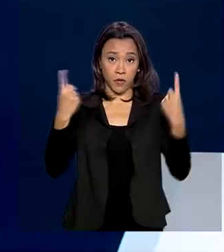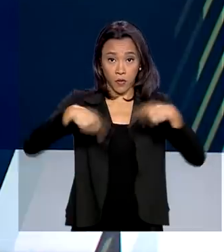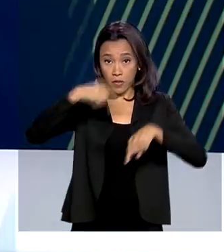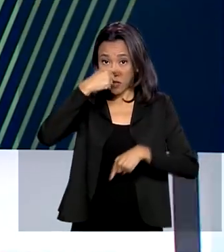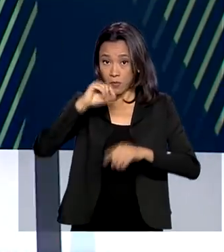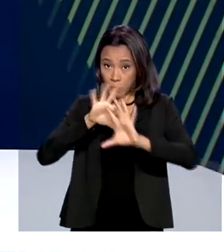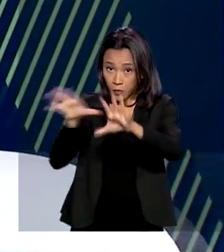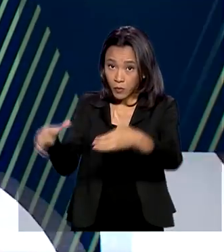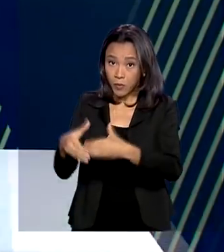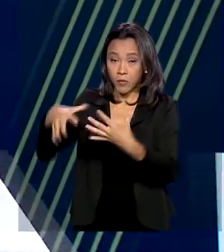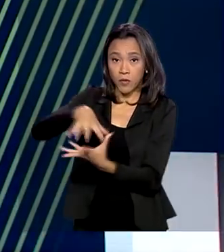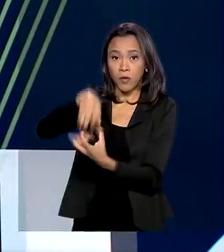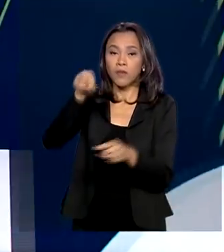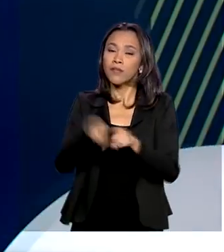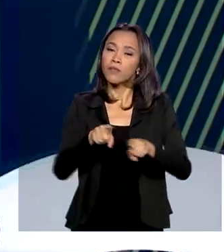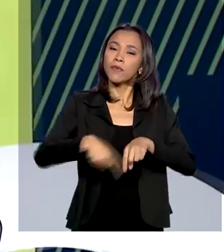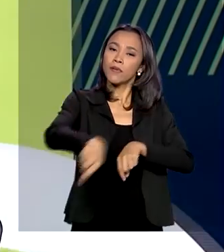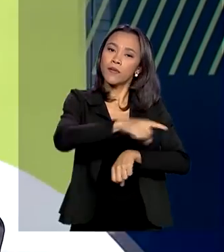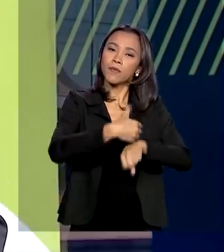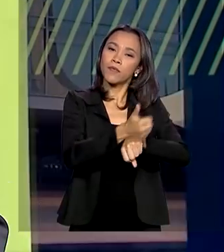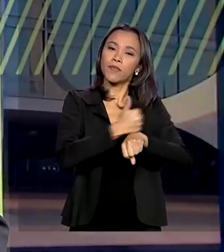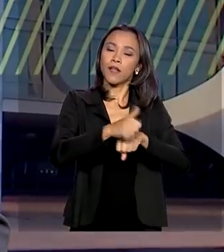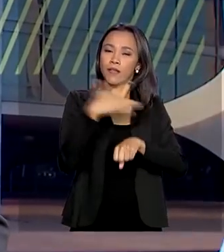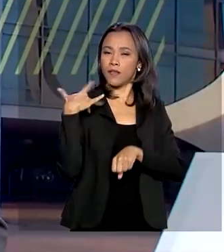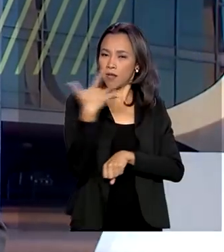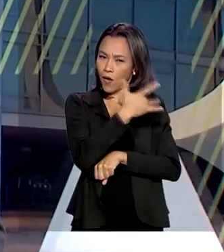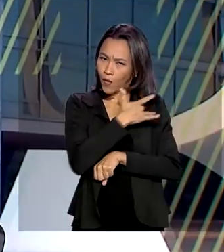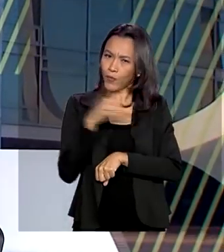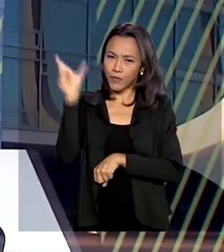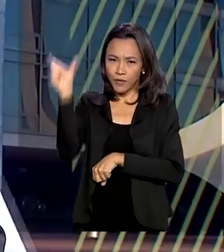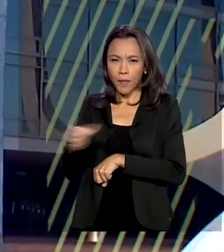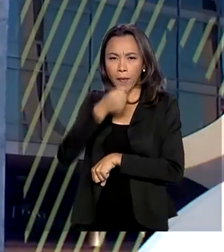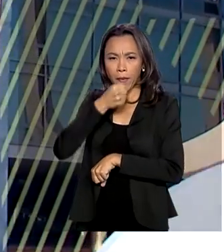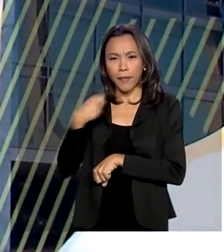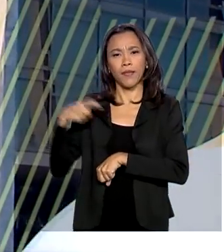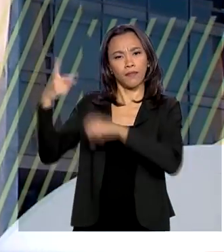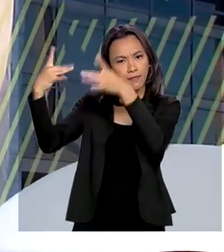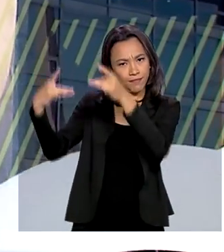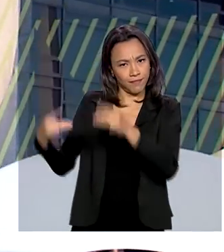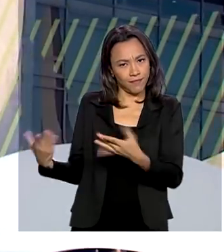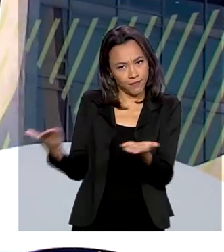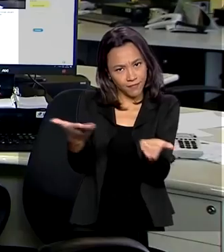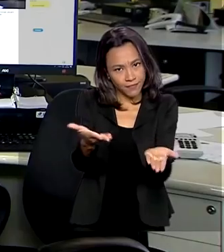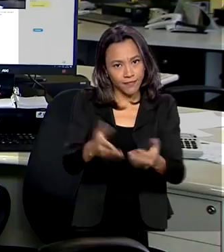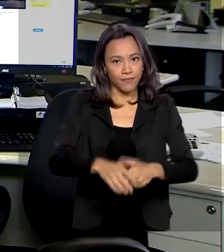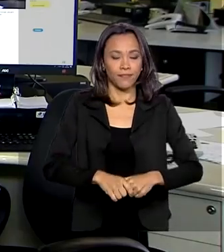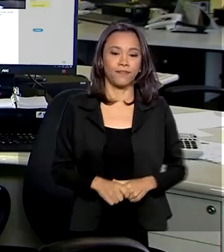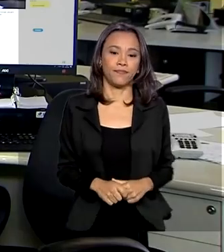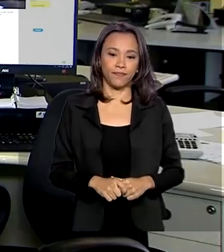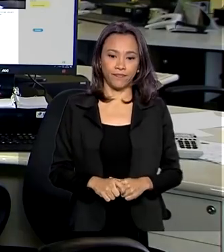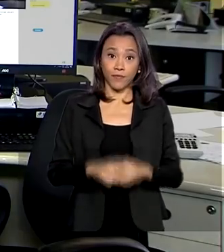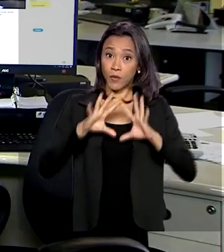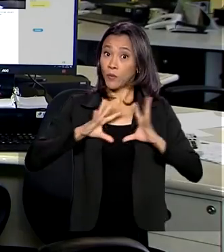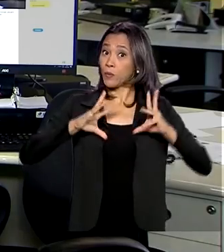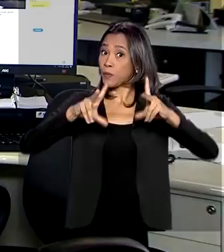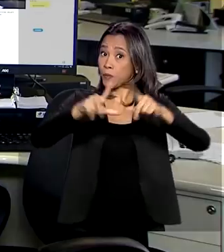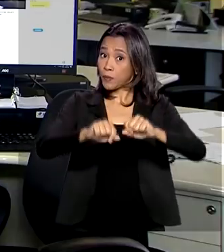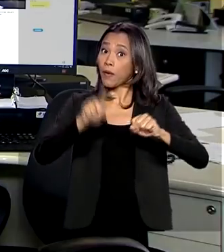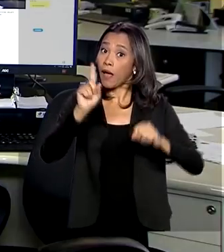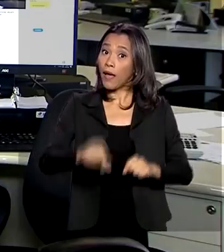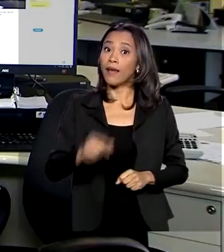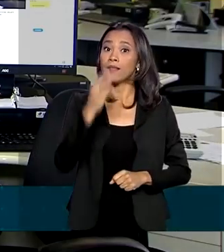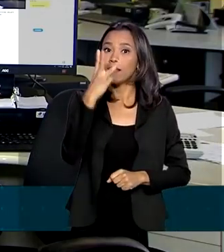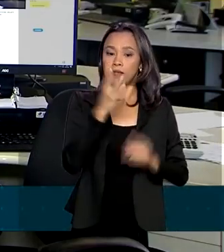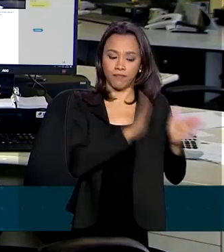idosos e profissionais da saúde. O repórter Igor Santos traz os detalhes para a gente. Ao todo serão três